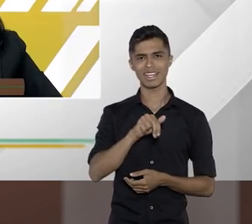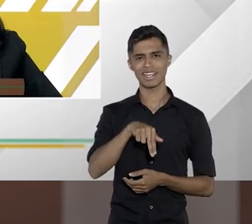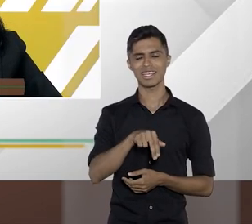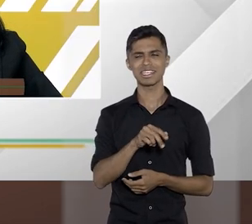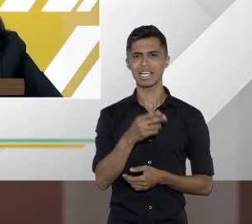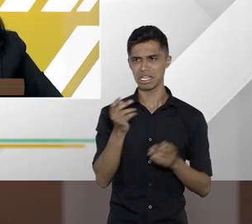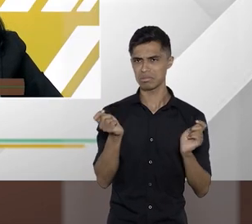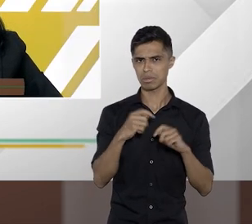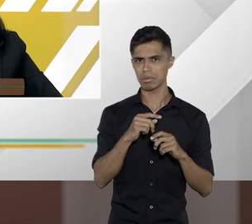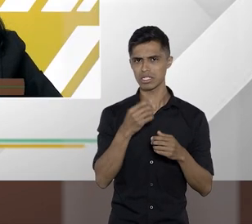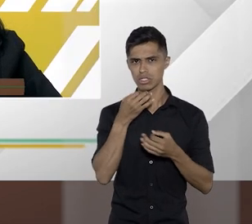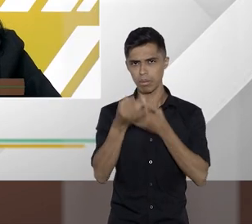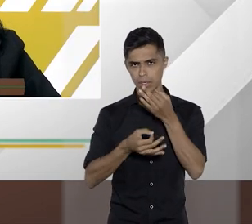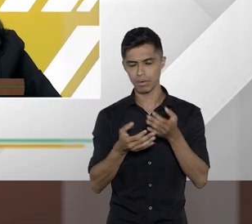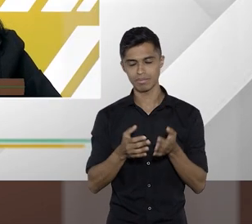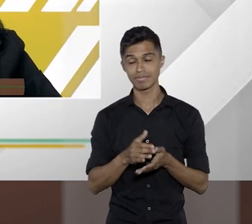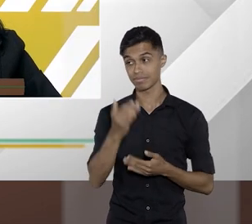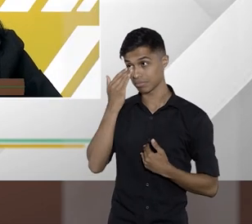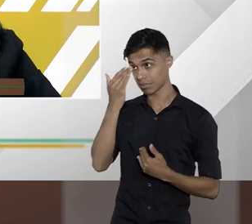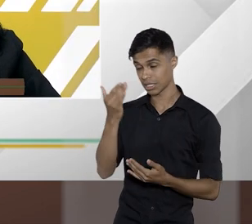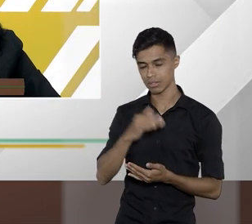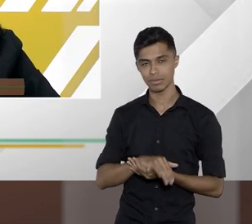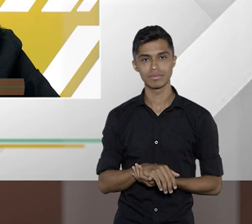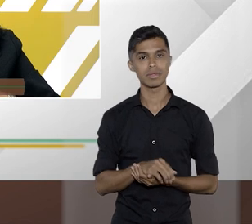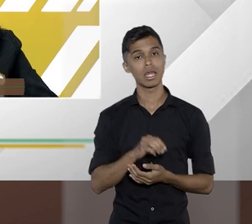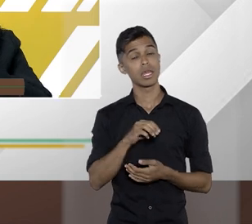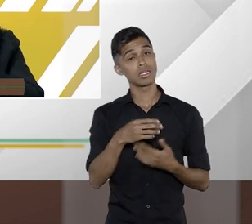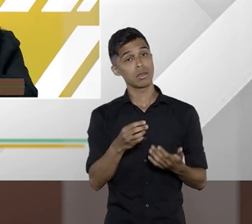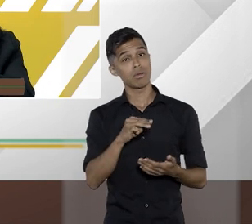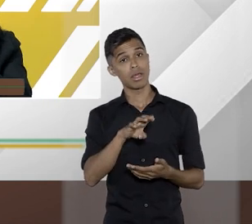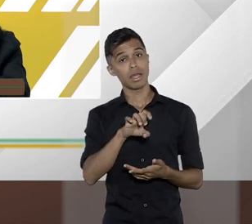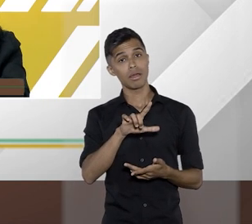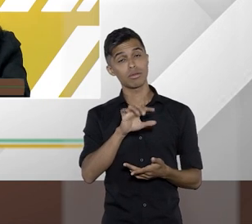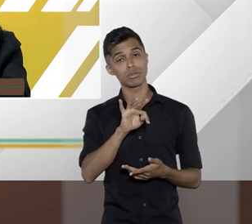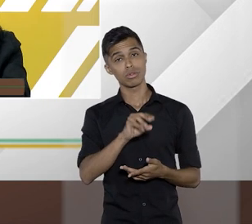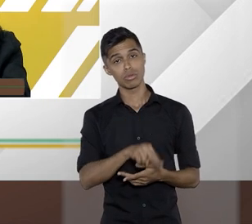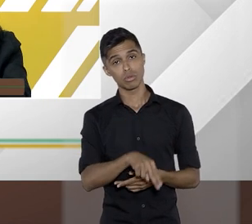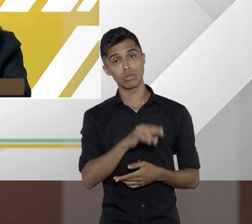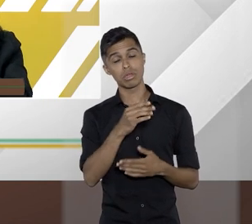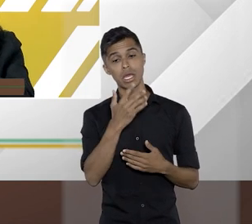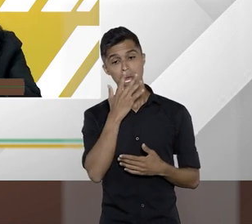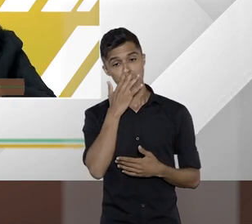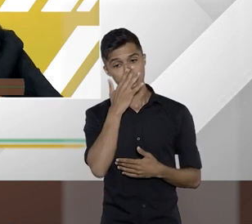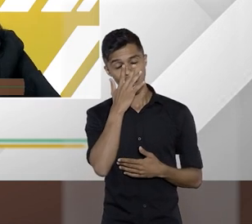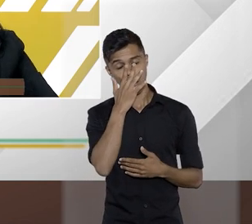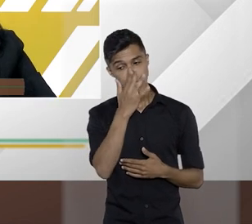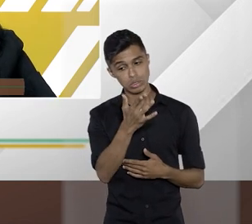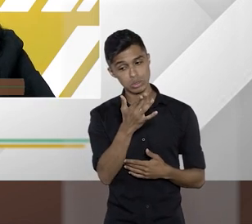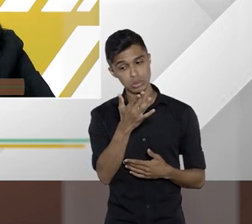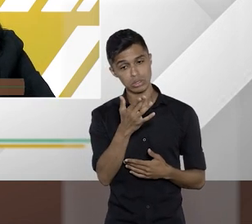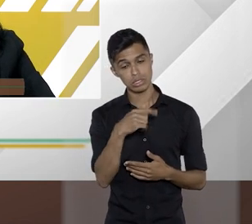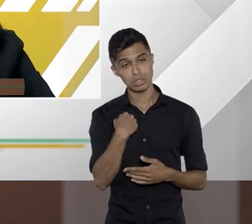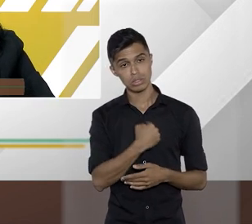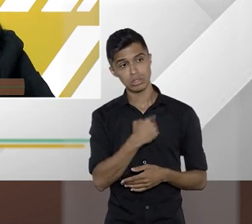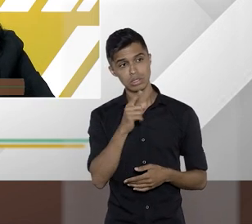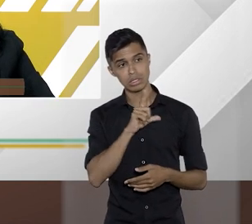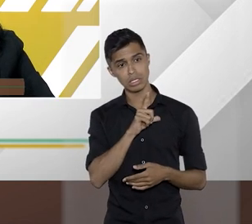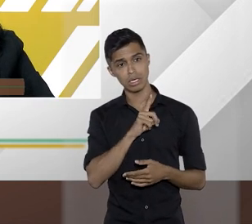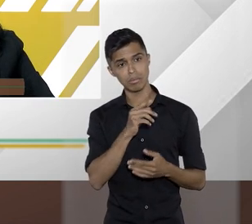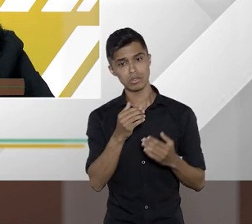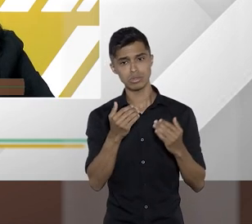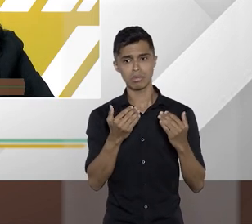professor. não, Elton, obrigado. Elton, eu acho que a gente tem uma simetria